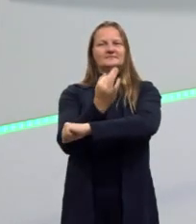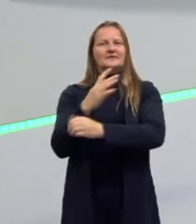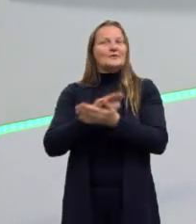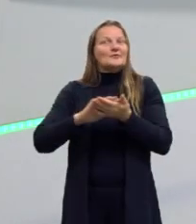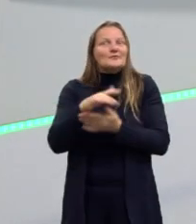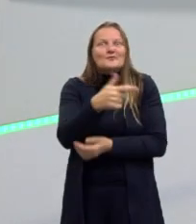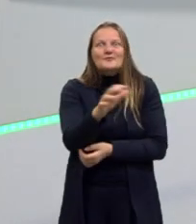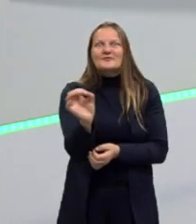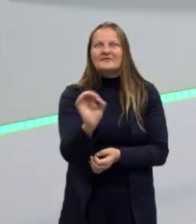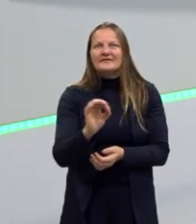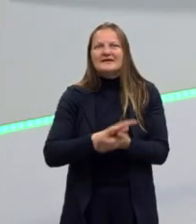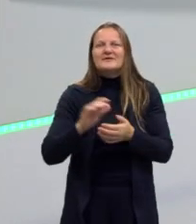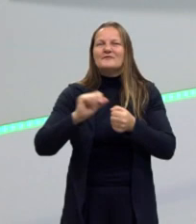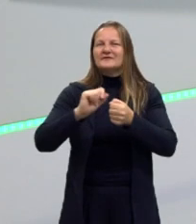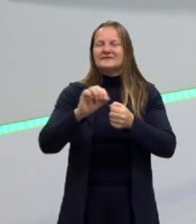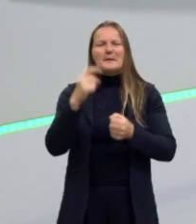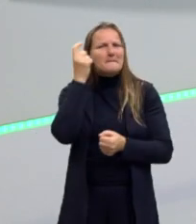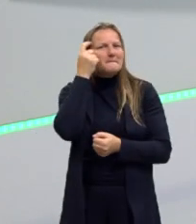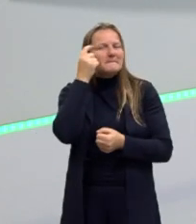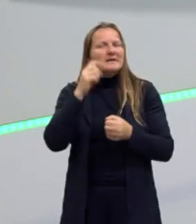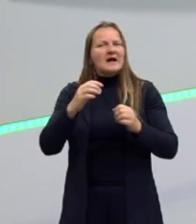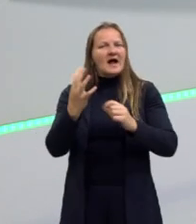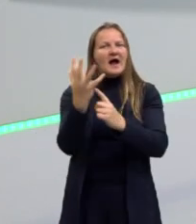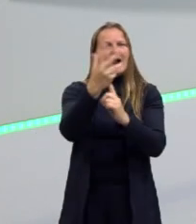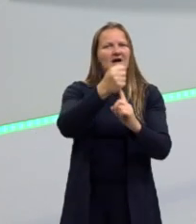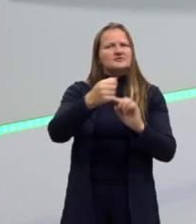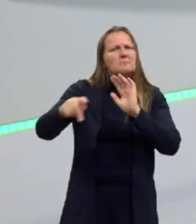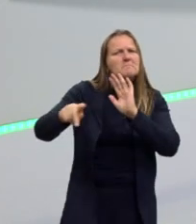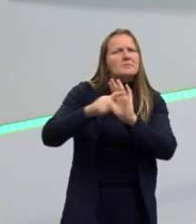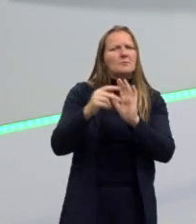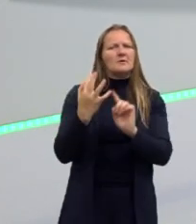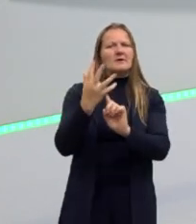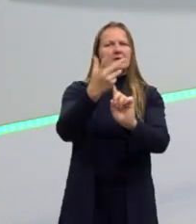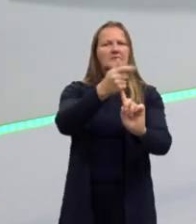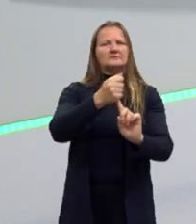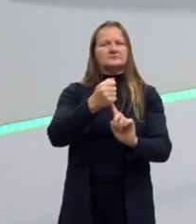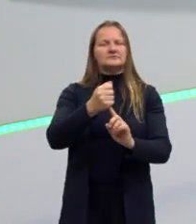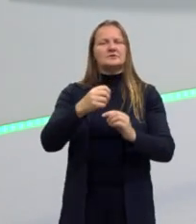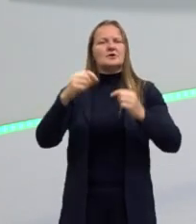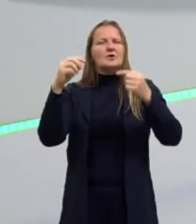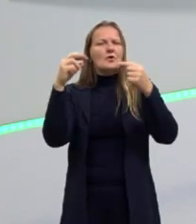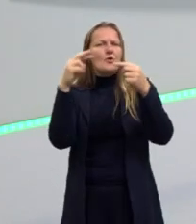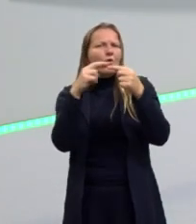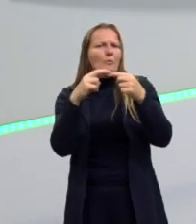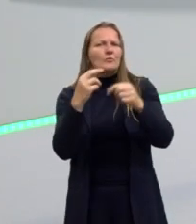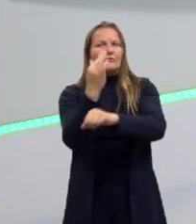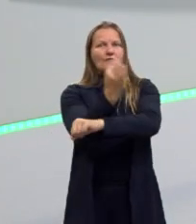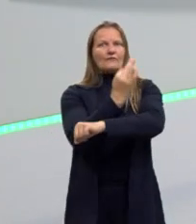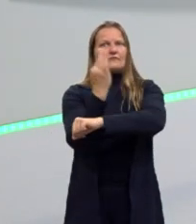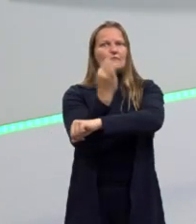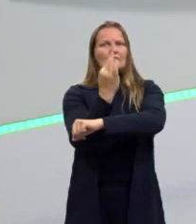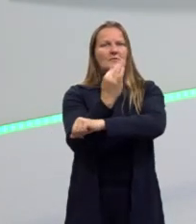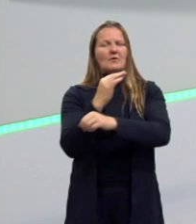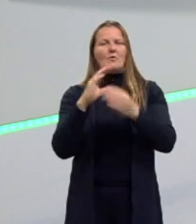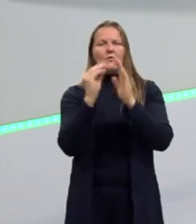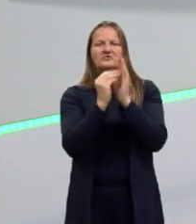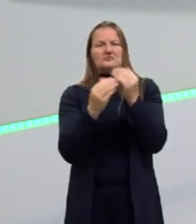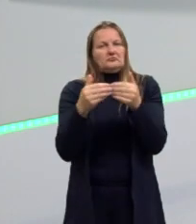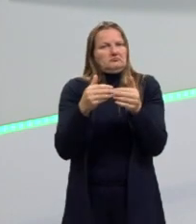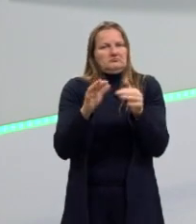pensar. É arte pela arte. A forma do poema é mais importante do que o conteúdo.